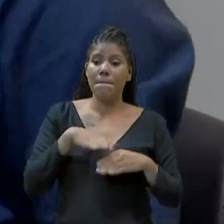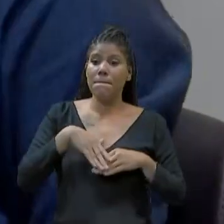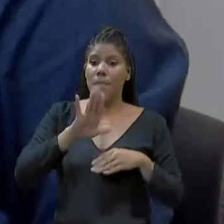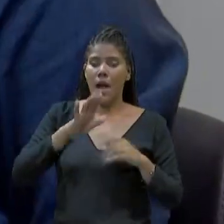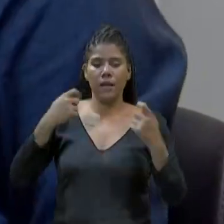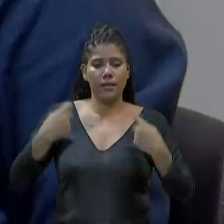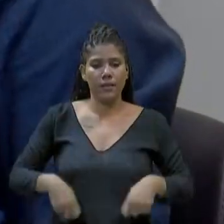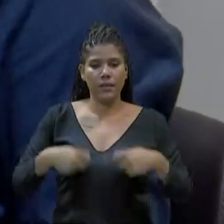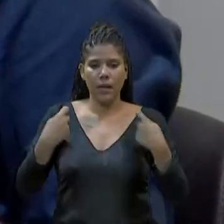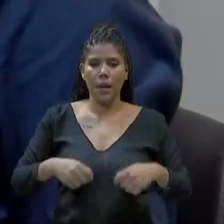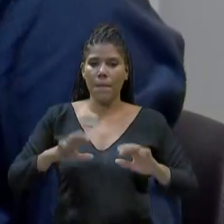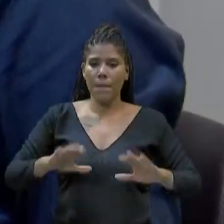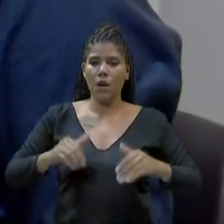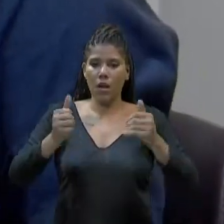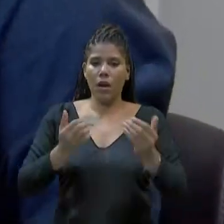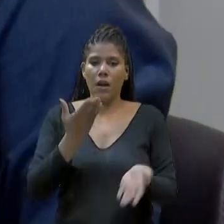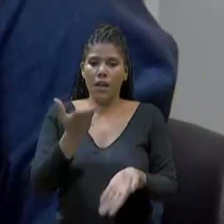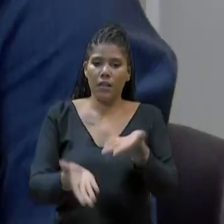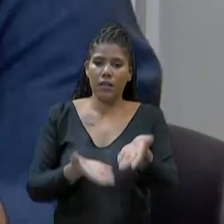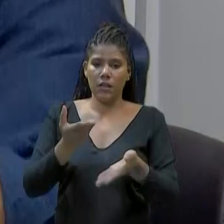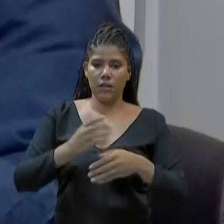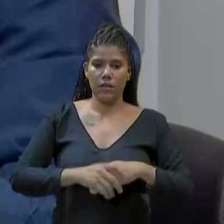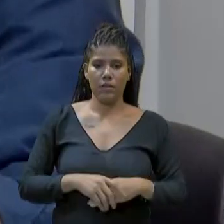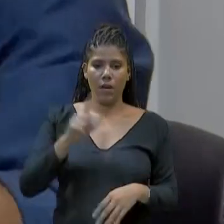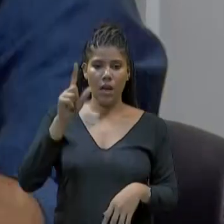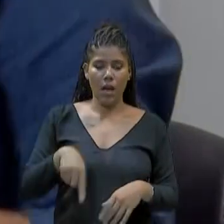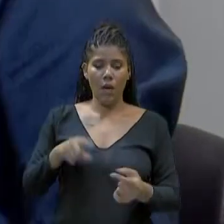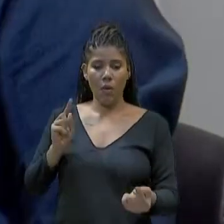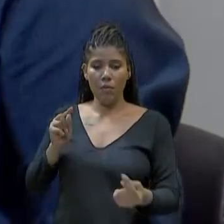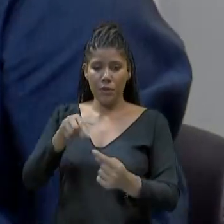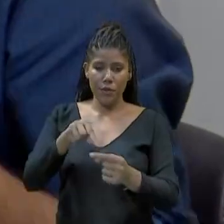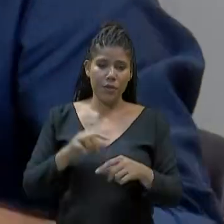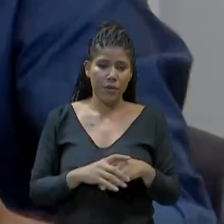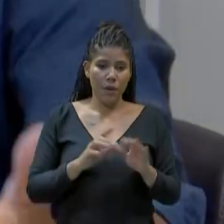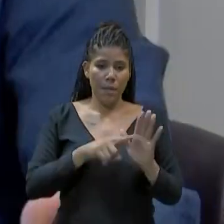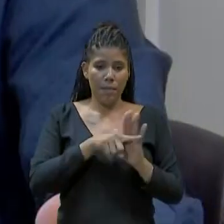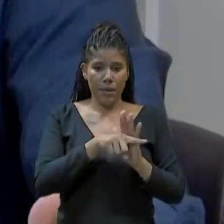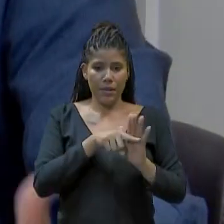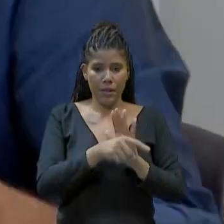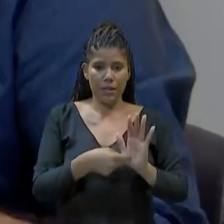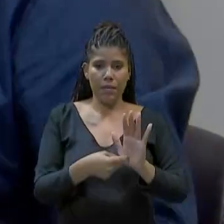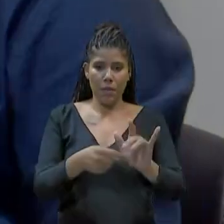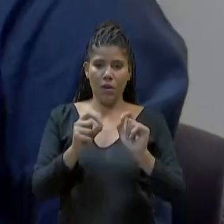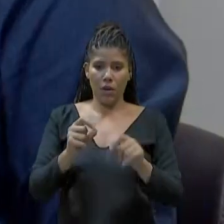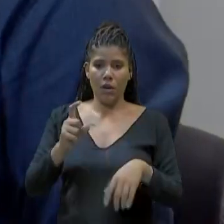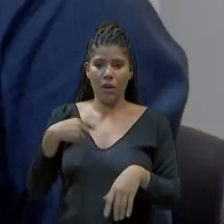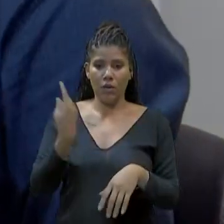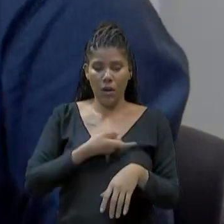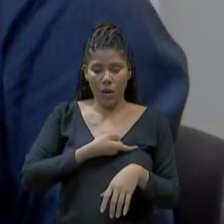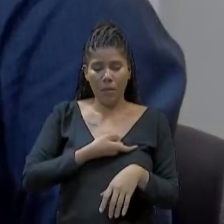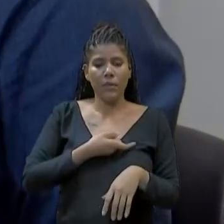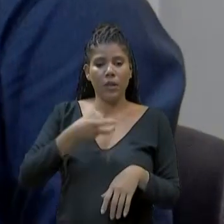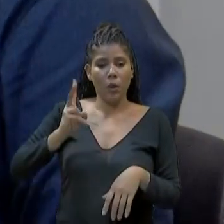melhorar a qualidade do atendimento. Esse é sempre o objetivo. Essas pesquisas mostram que a gente precisa continuar melhorando, porque nem sempre eles são alcançados. E aí Obrigado.